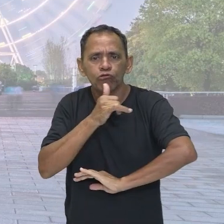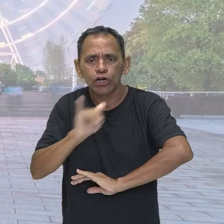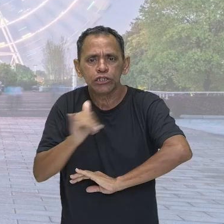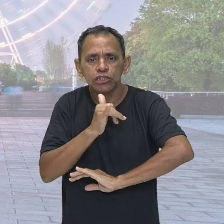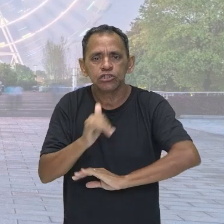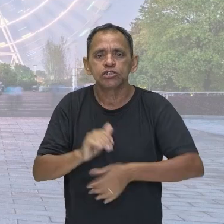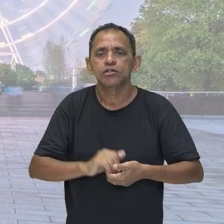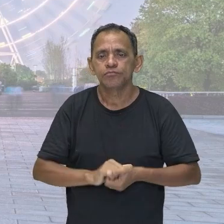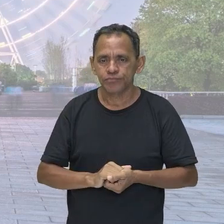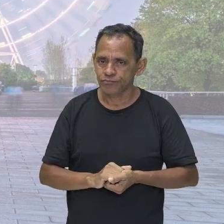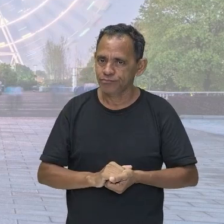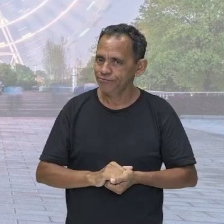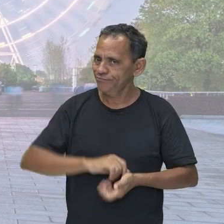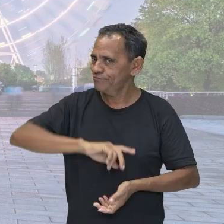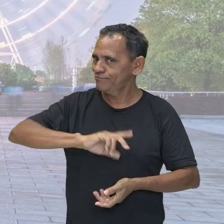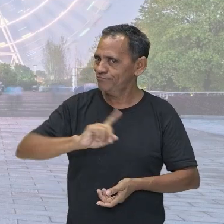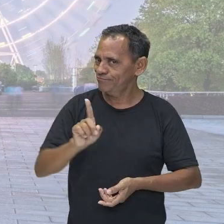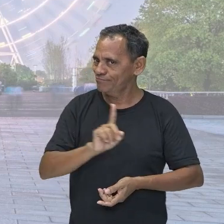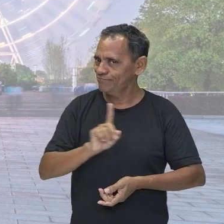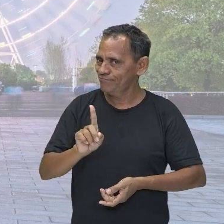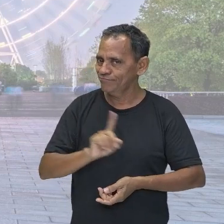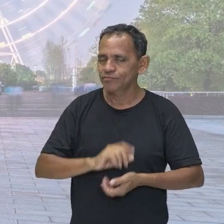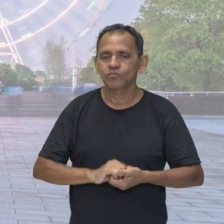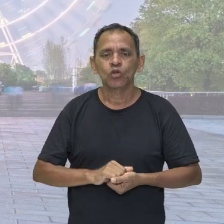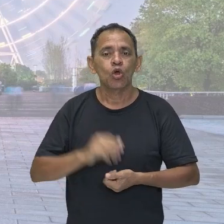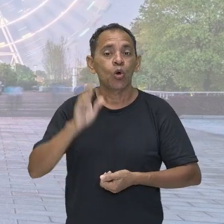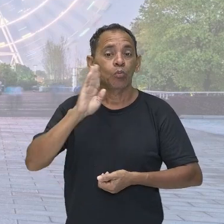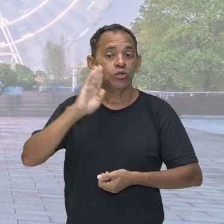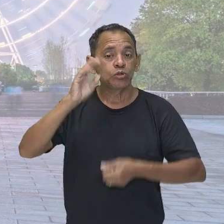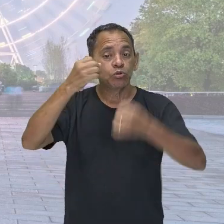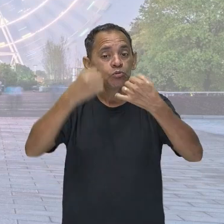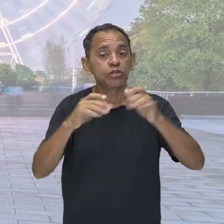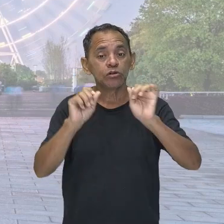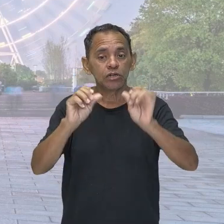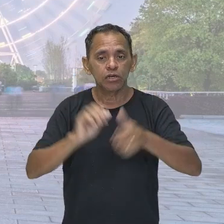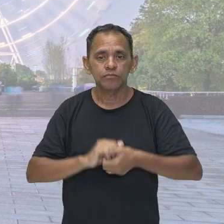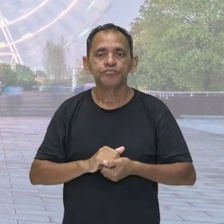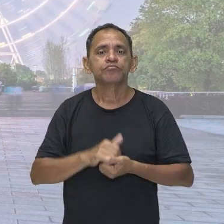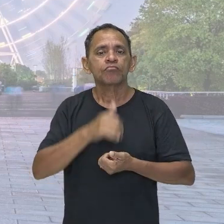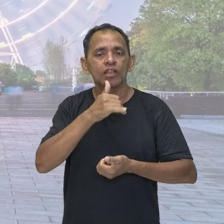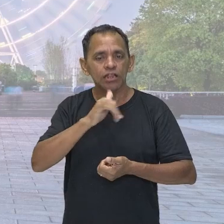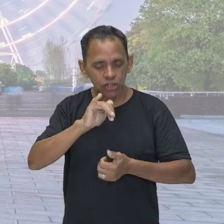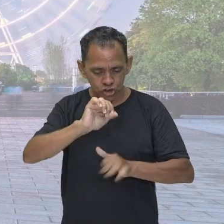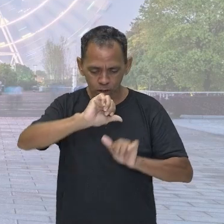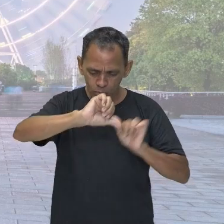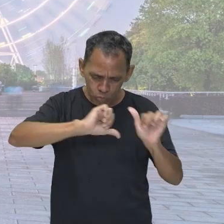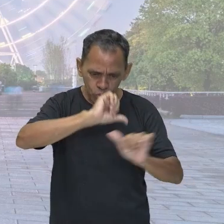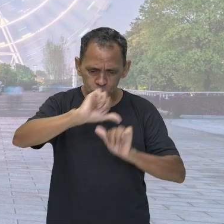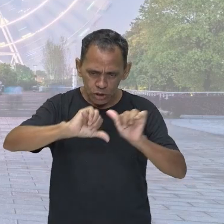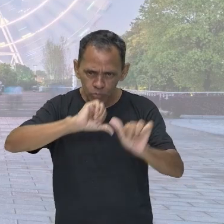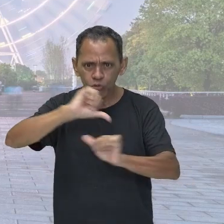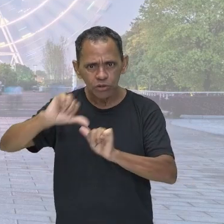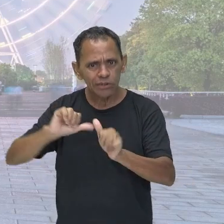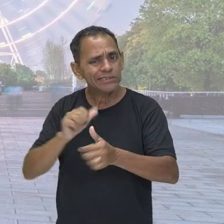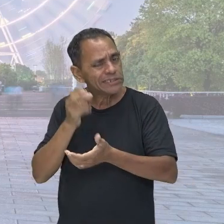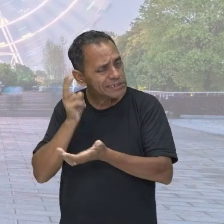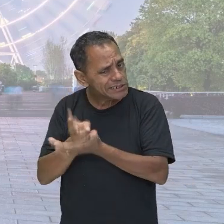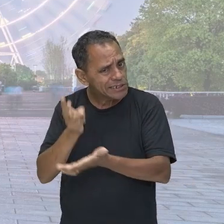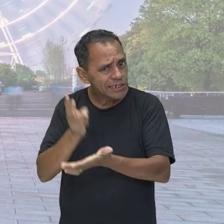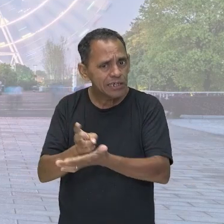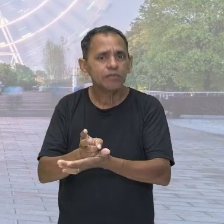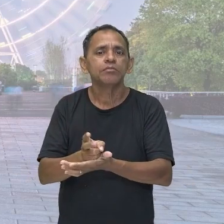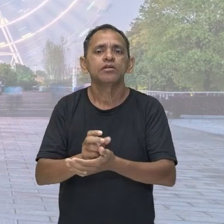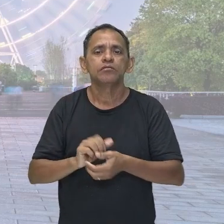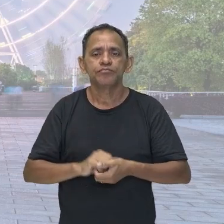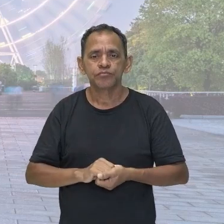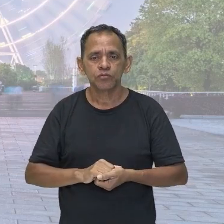perdendo. Não, não, não, não. O princípio fala que a energia sempre se transforma em outra, tá pessoal? Então, é